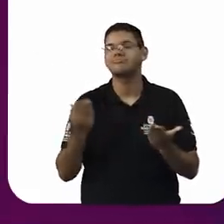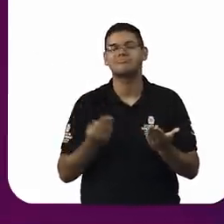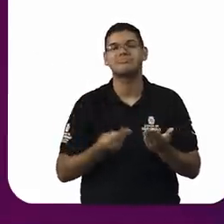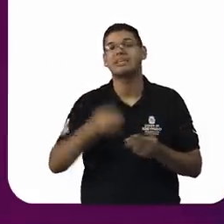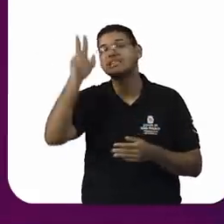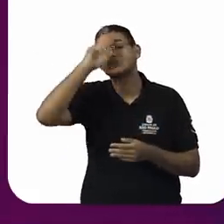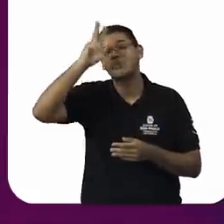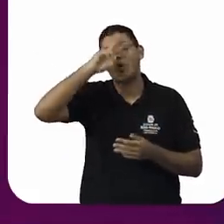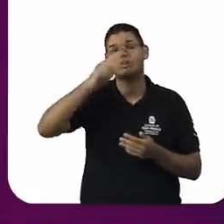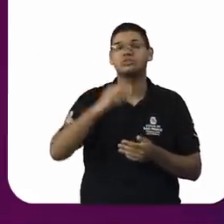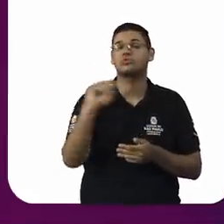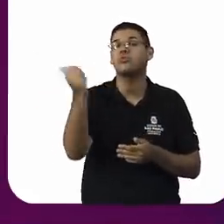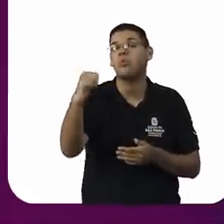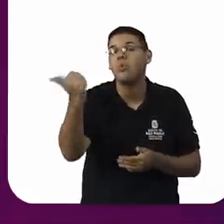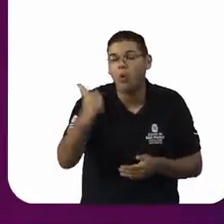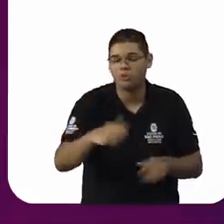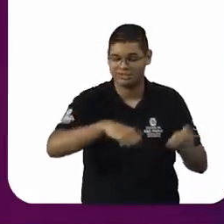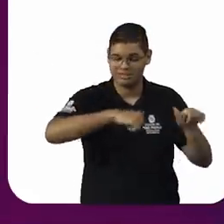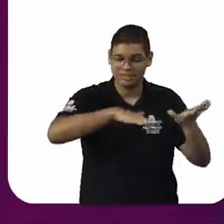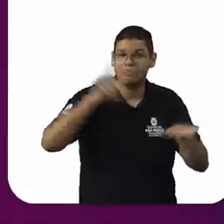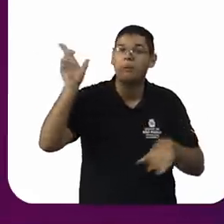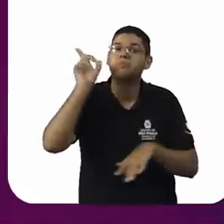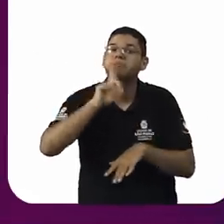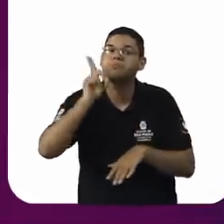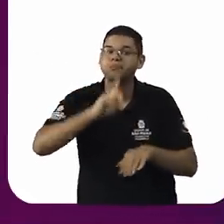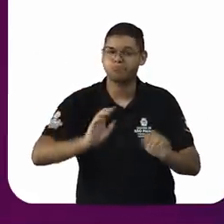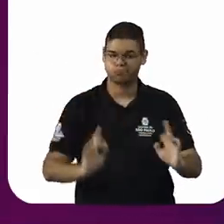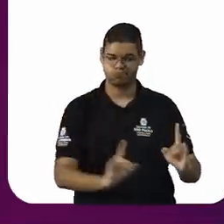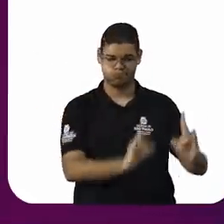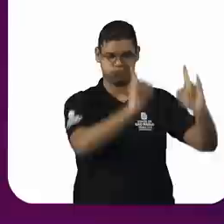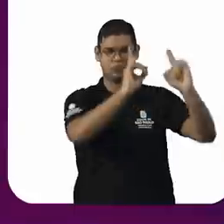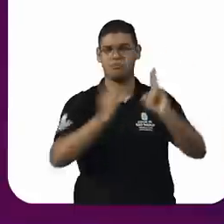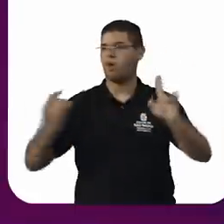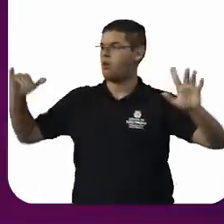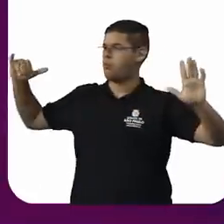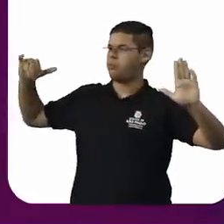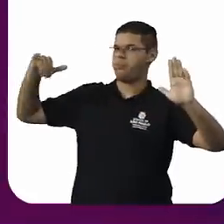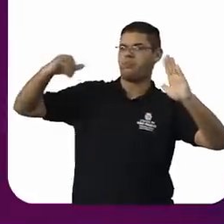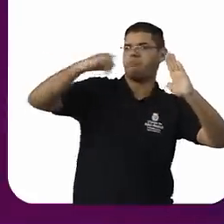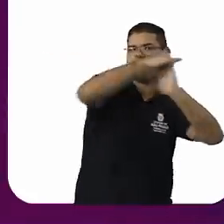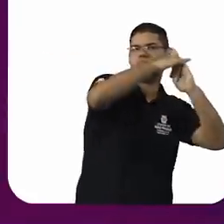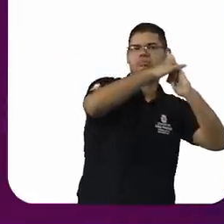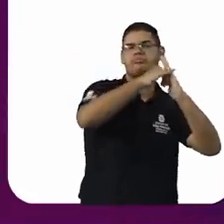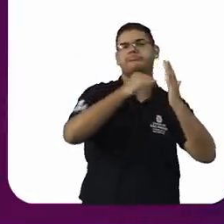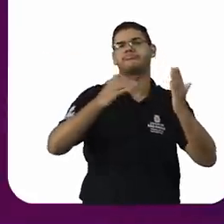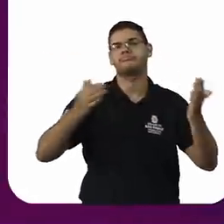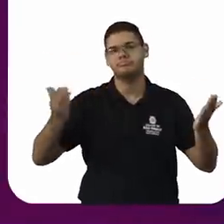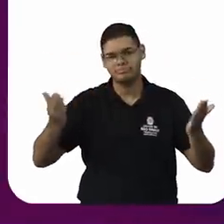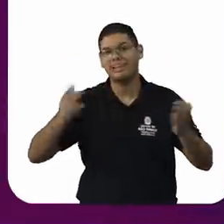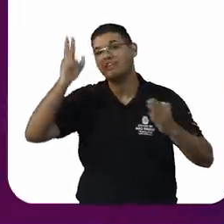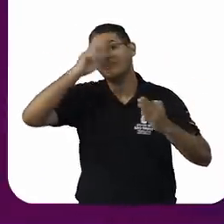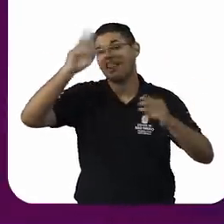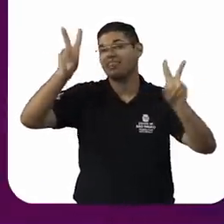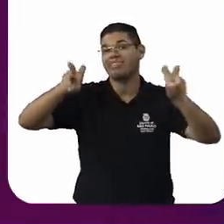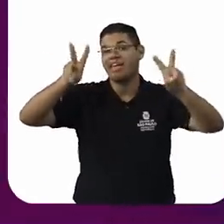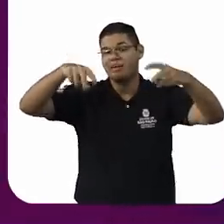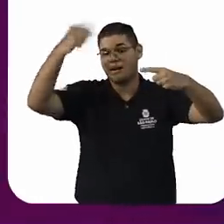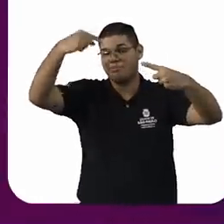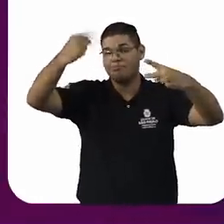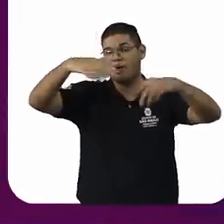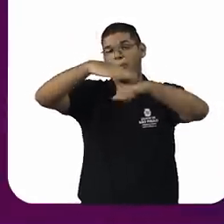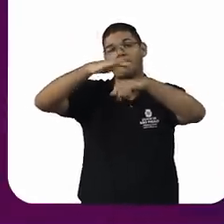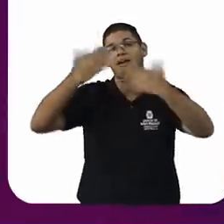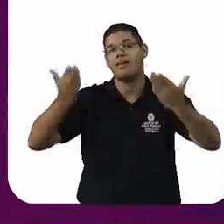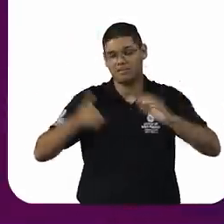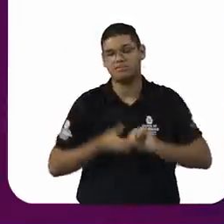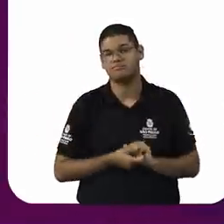judeus, judeus, ateus, agnósticos, enfrentam violações de direitos por conta da sua crença, por conta da sua